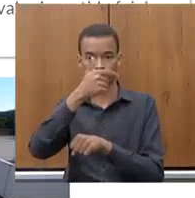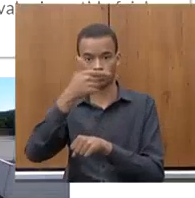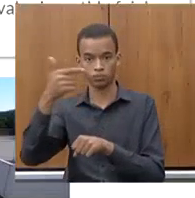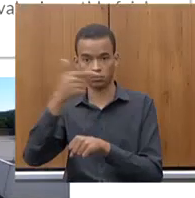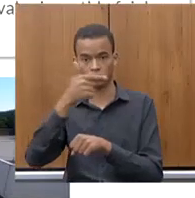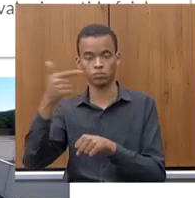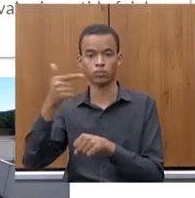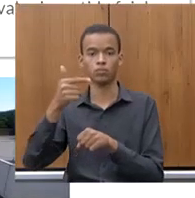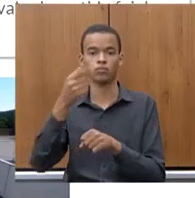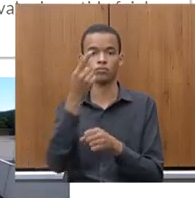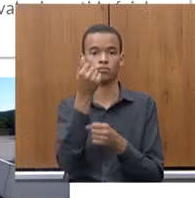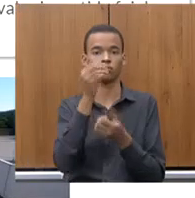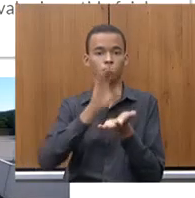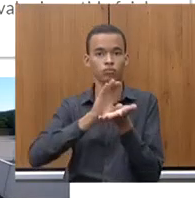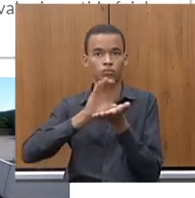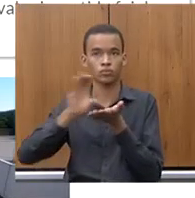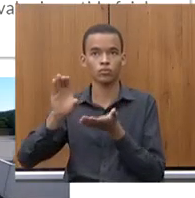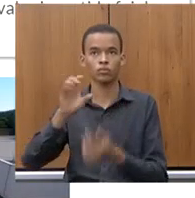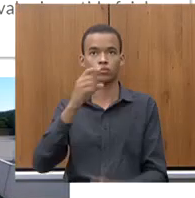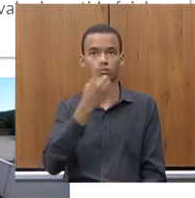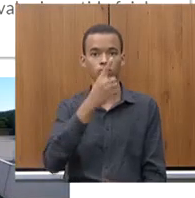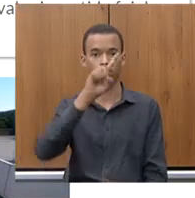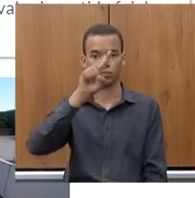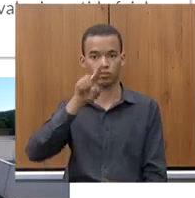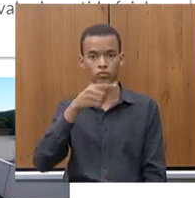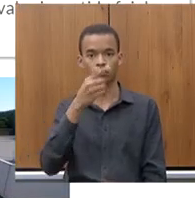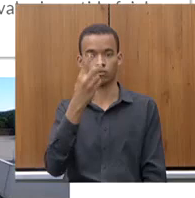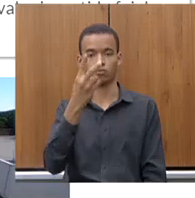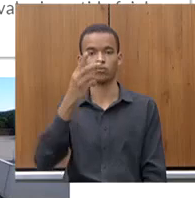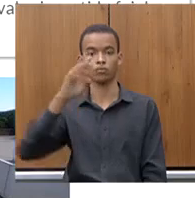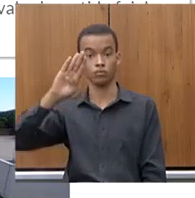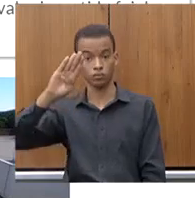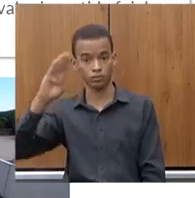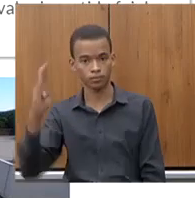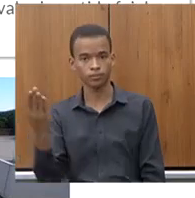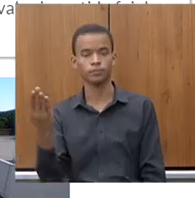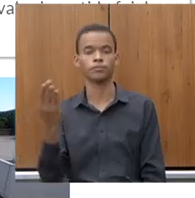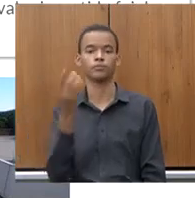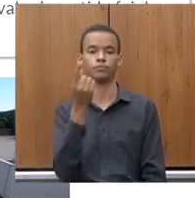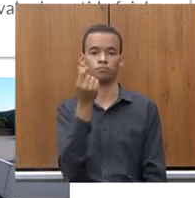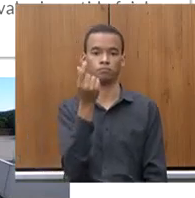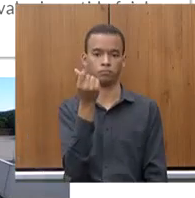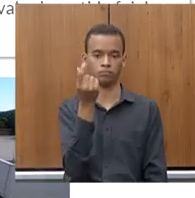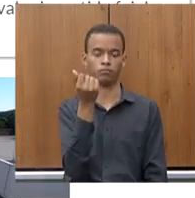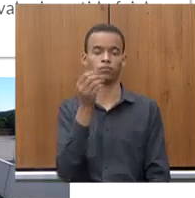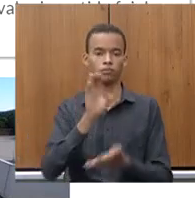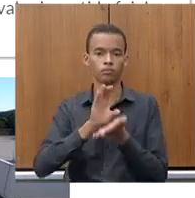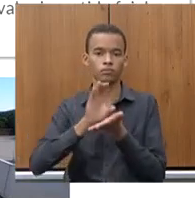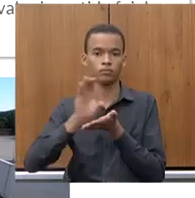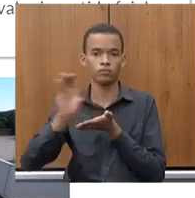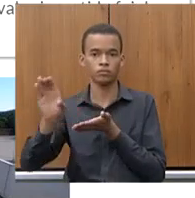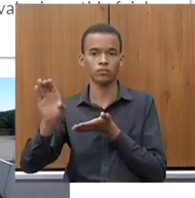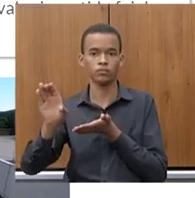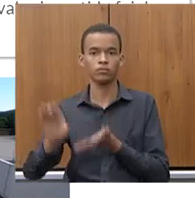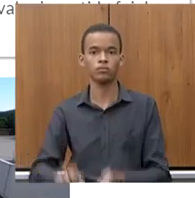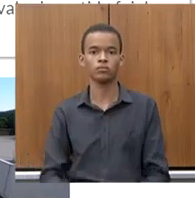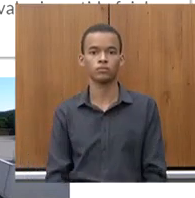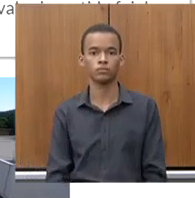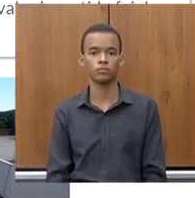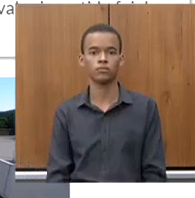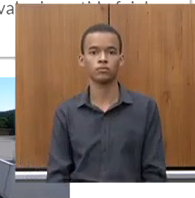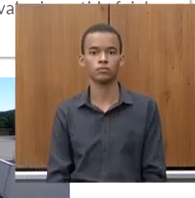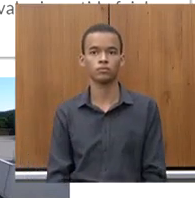e aí nós destacamos nesse plano de investimentos a adutora do